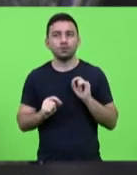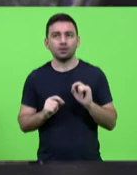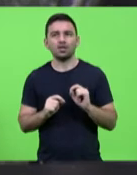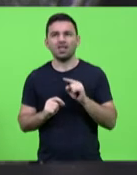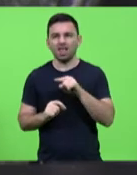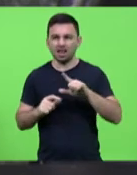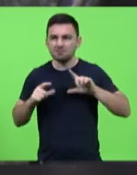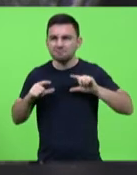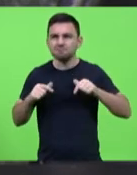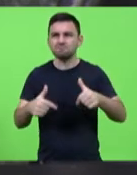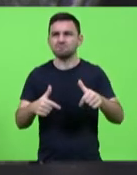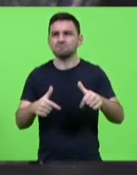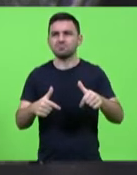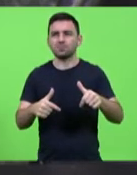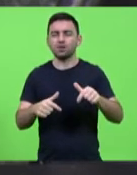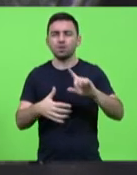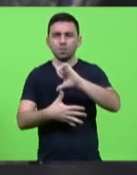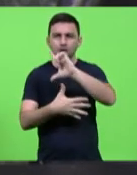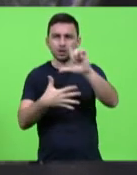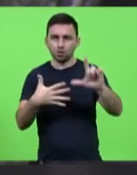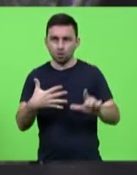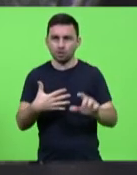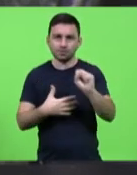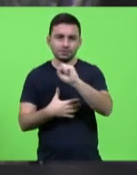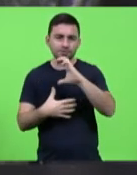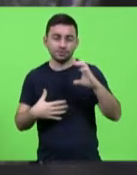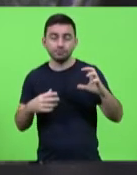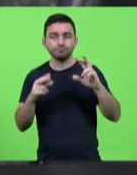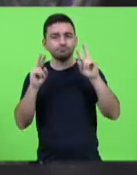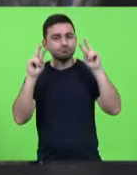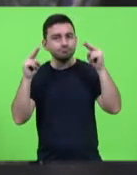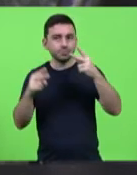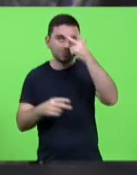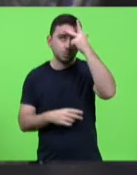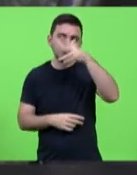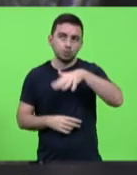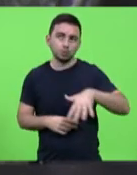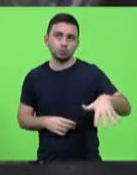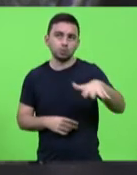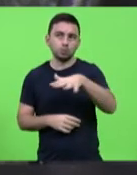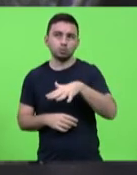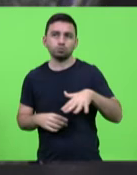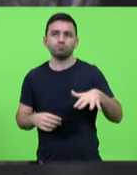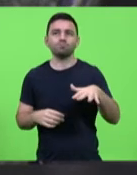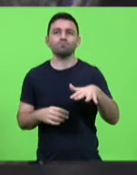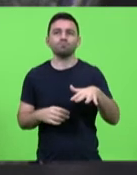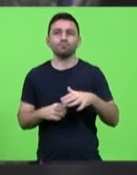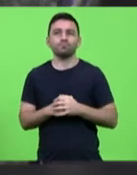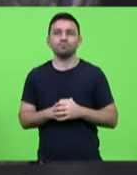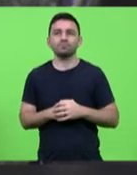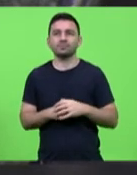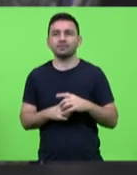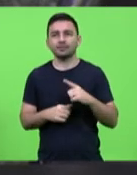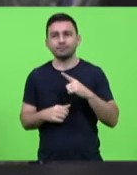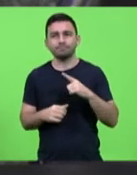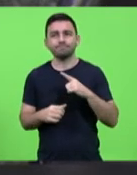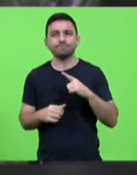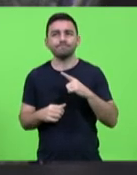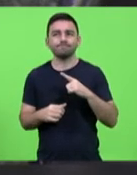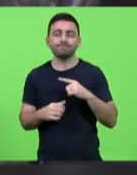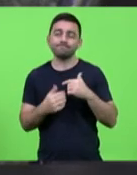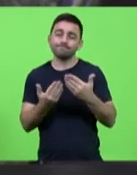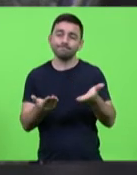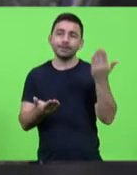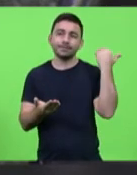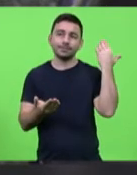desbravou o litoral catarinense, olhando para as pessoas talvez menos contempladas naquele instante